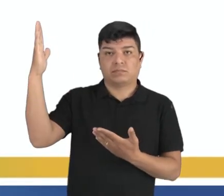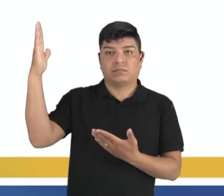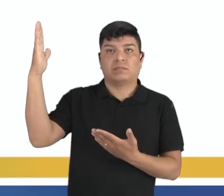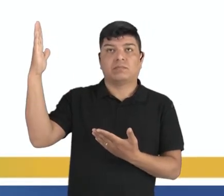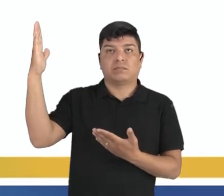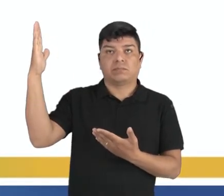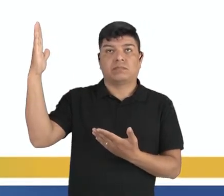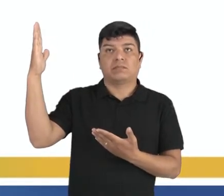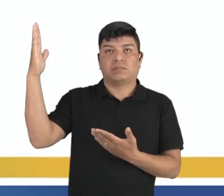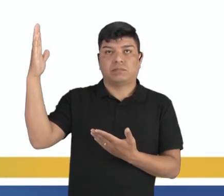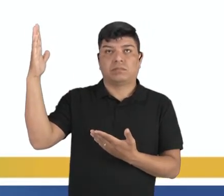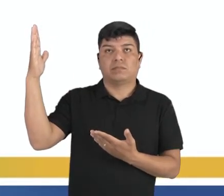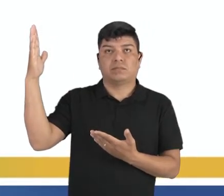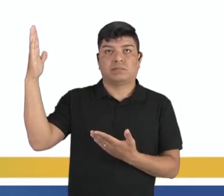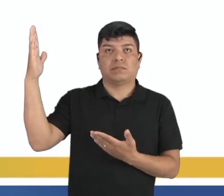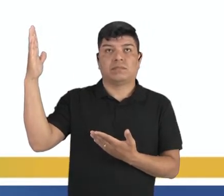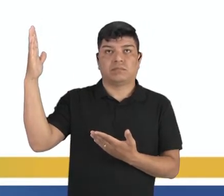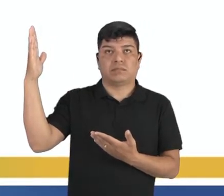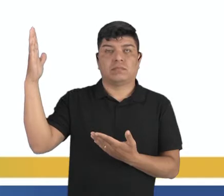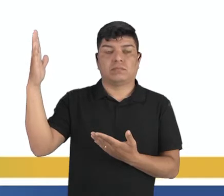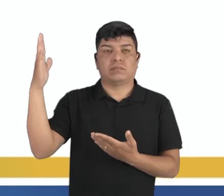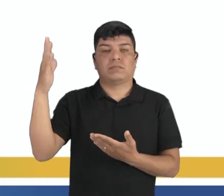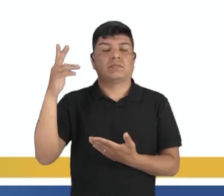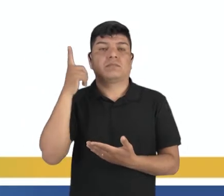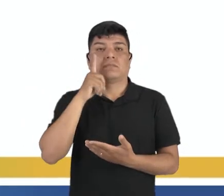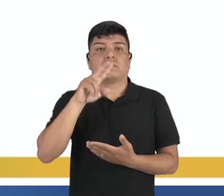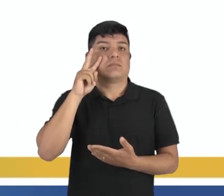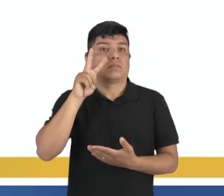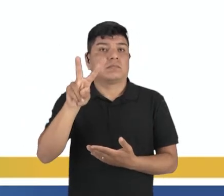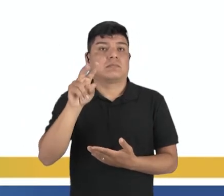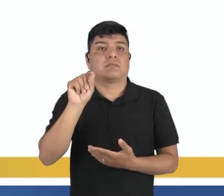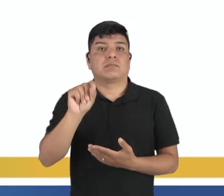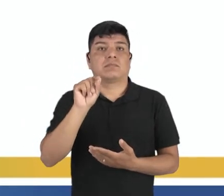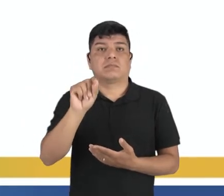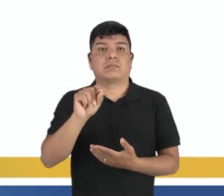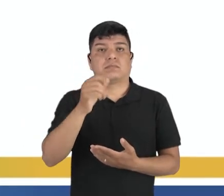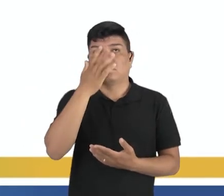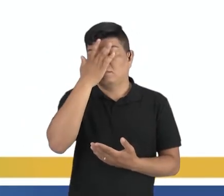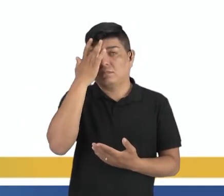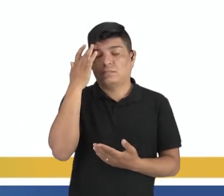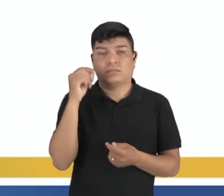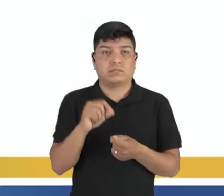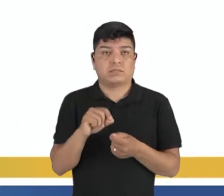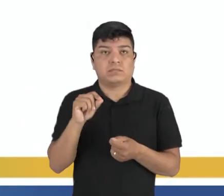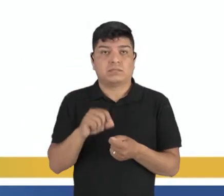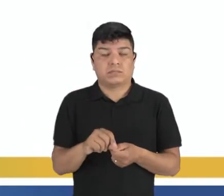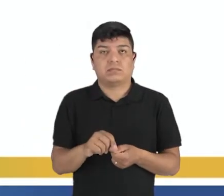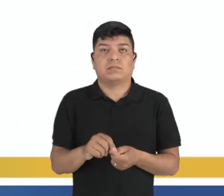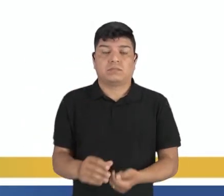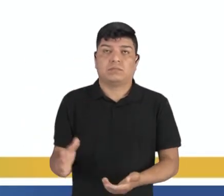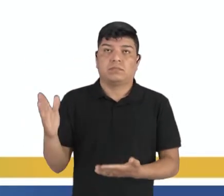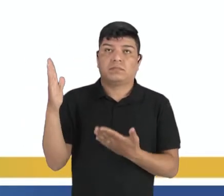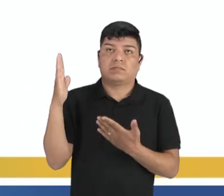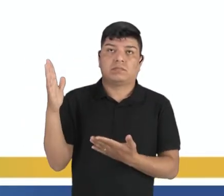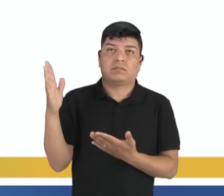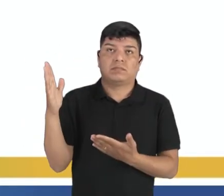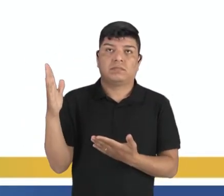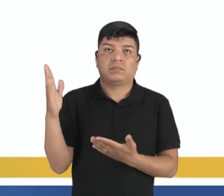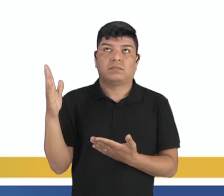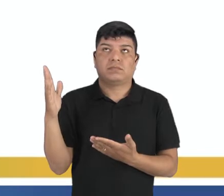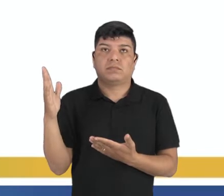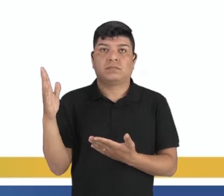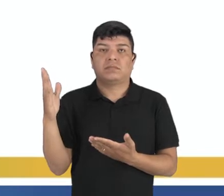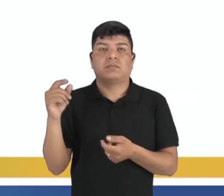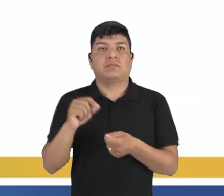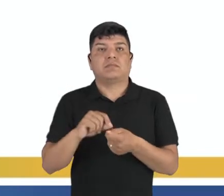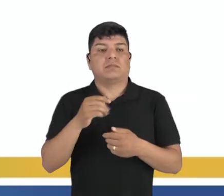superior esquerdo de vocês, dá para a gente ver que a pessoa que está fazendo os do tai chi shuan, ele está conciliando a parte